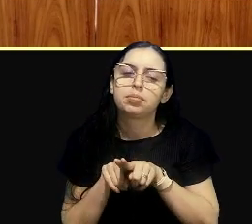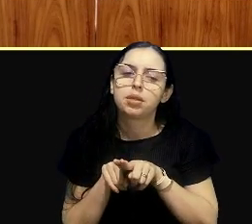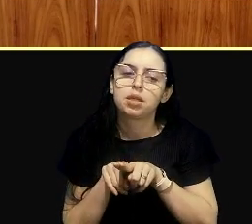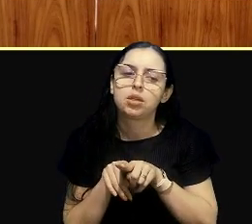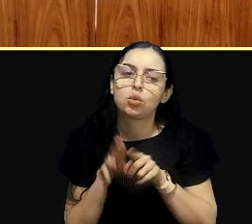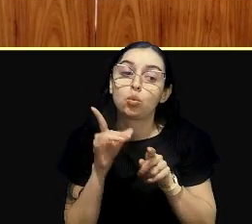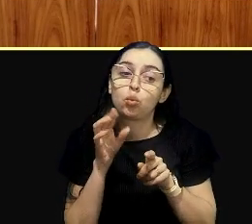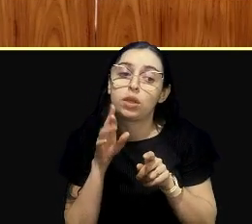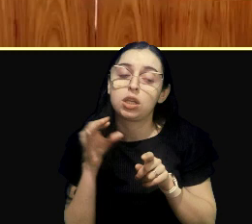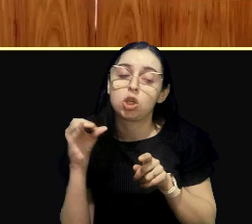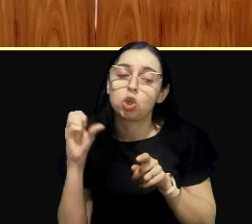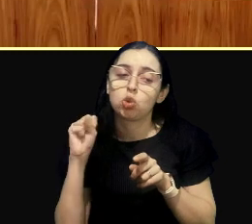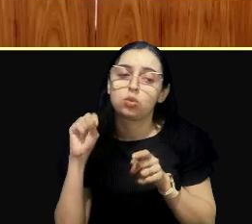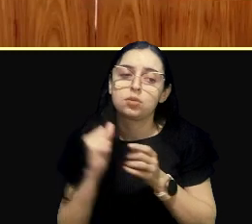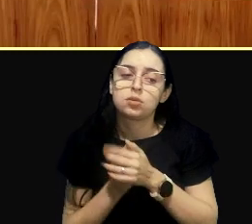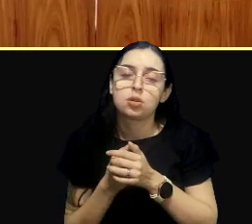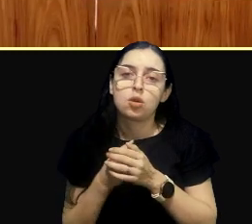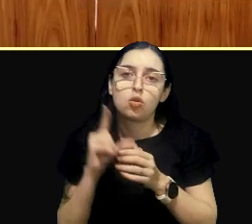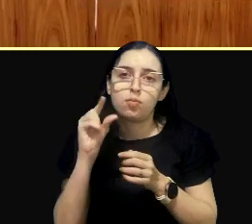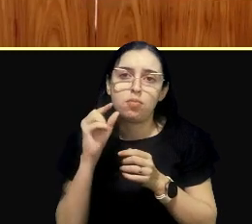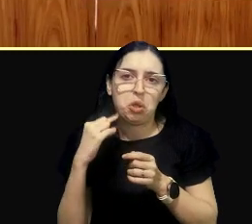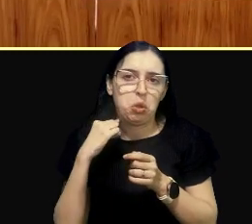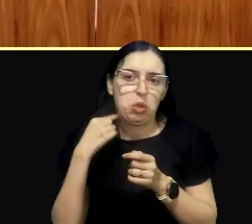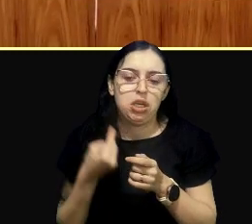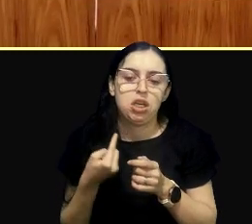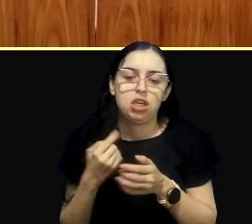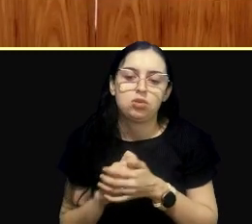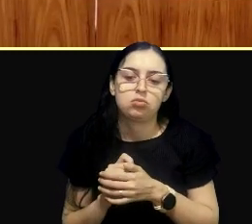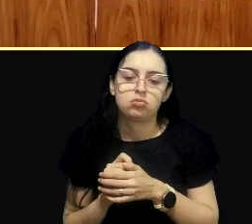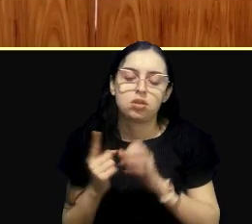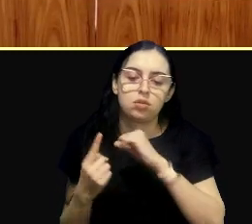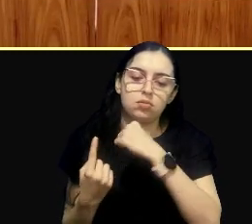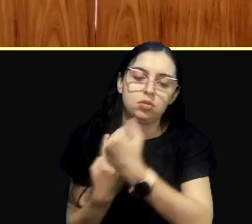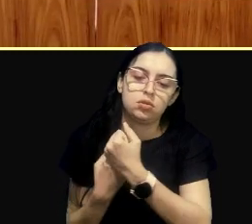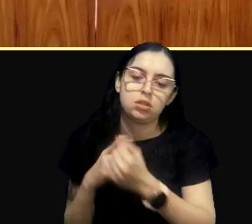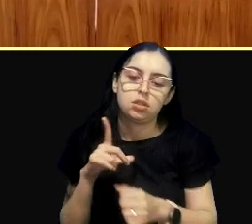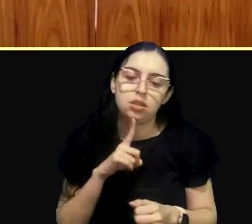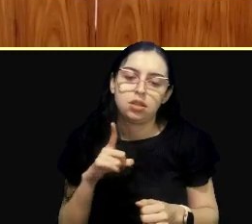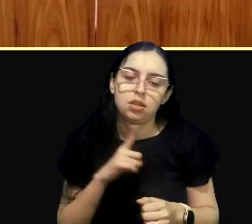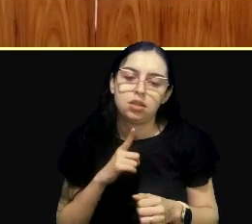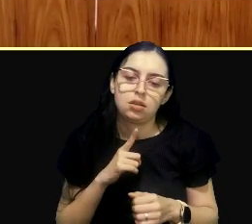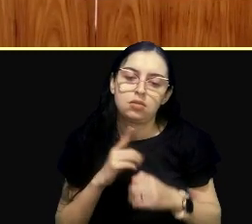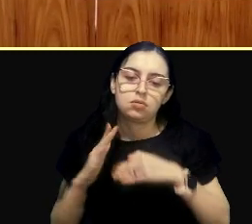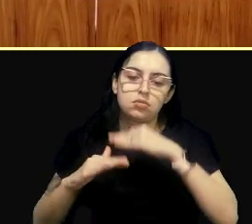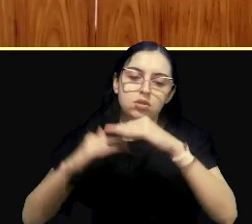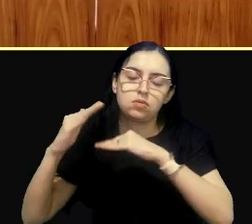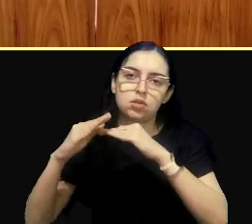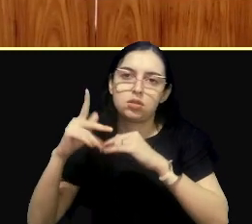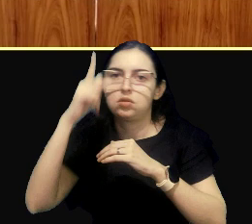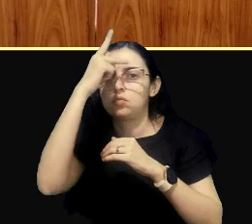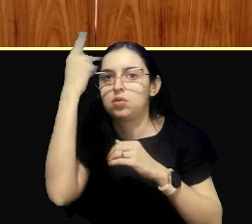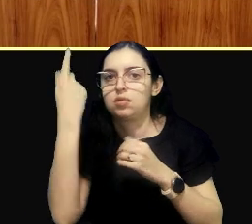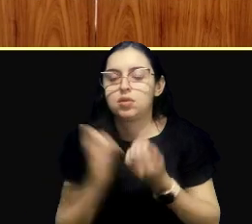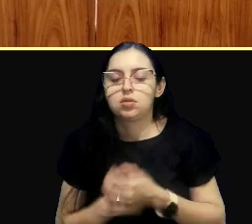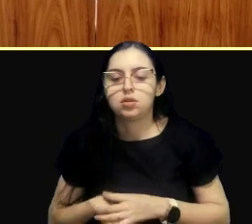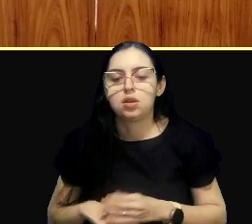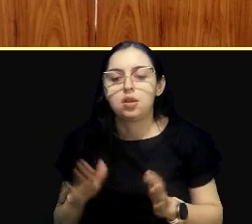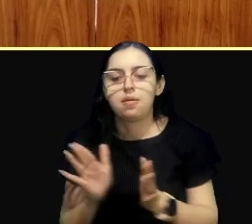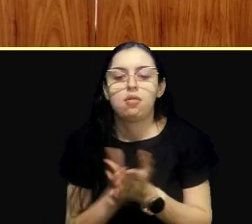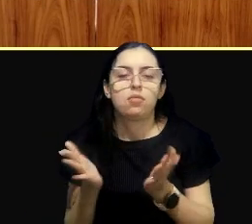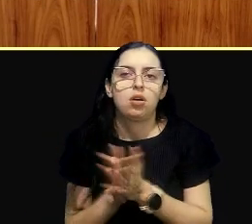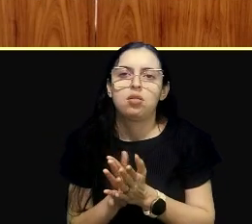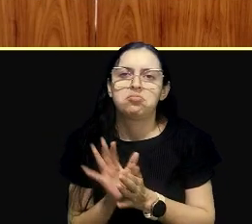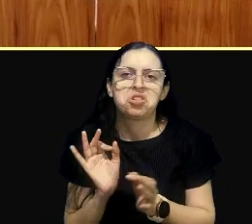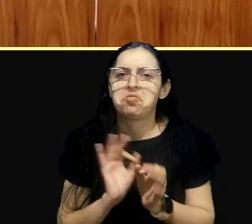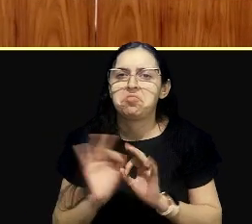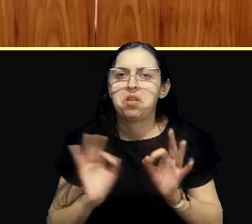rios menos poluídos, a população, havia uma relação de índice de desenvolvimento humano, se a população era mais pobre, não tem nada